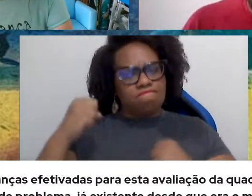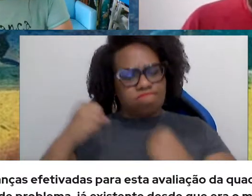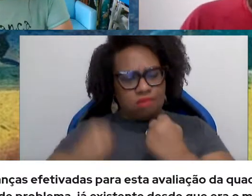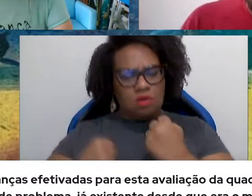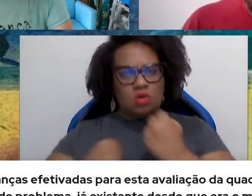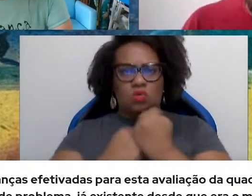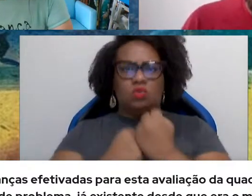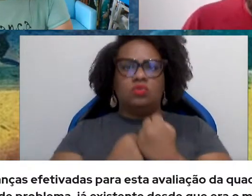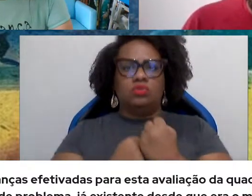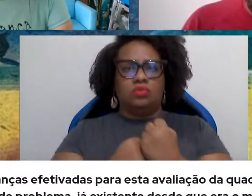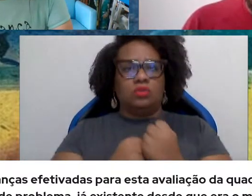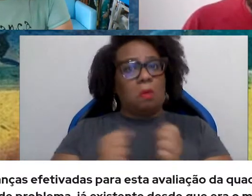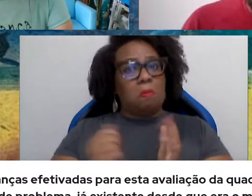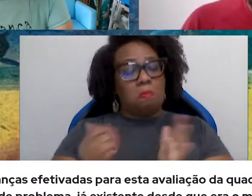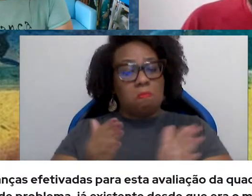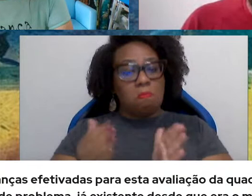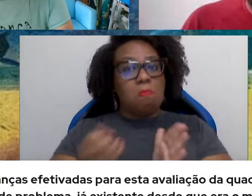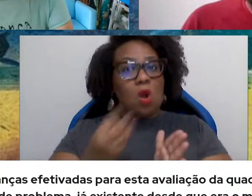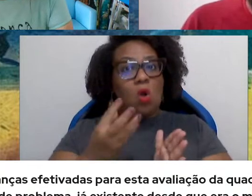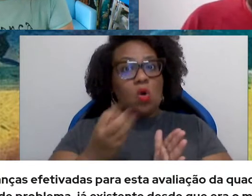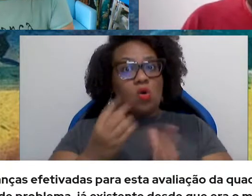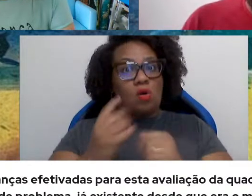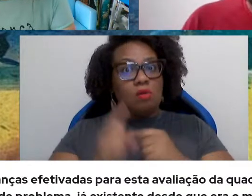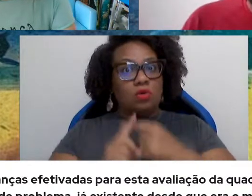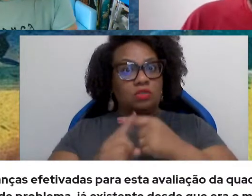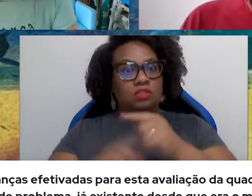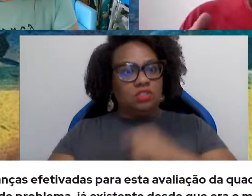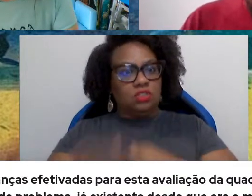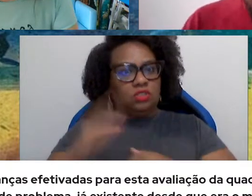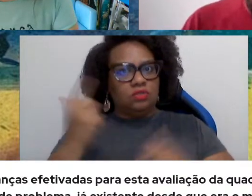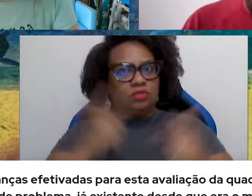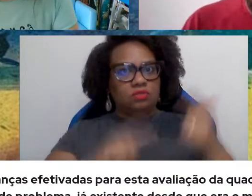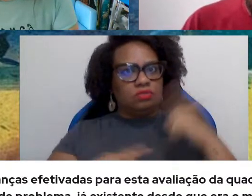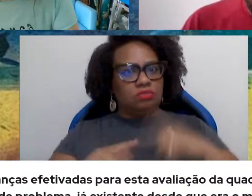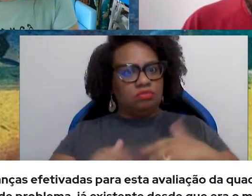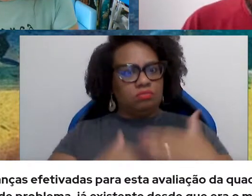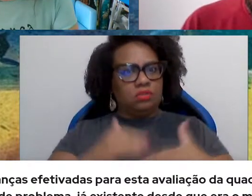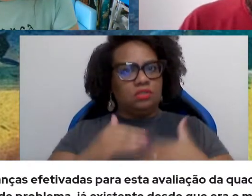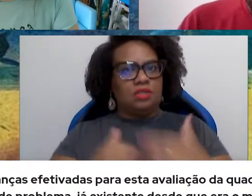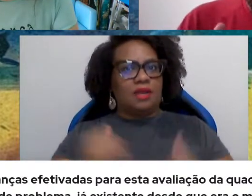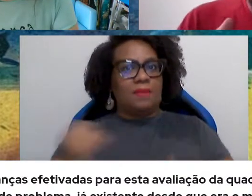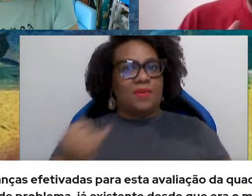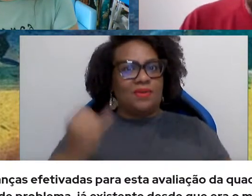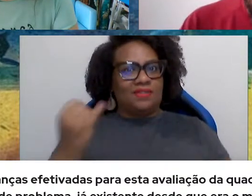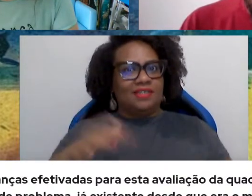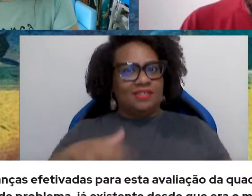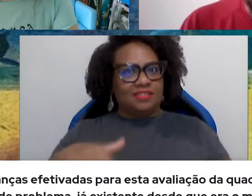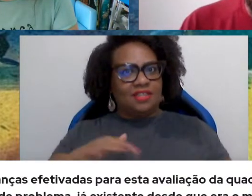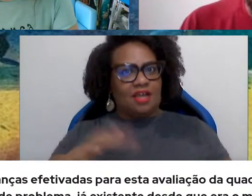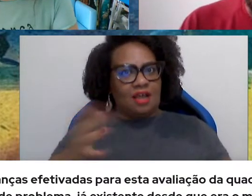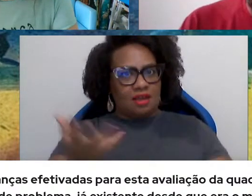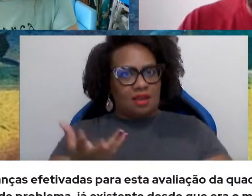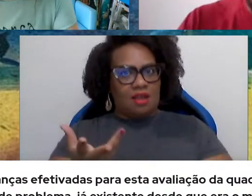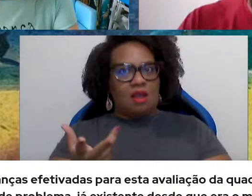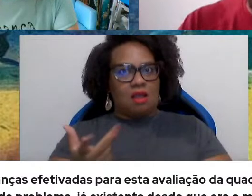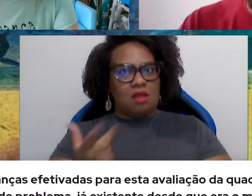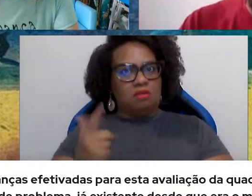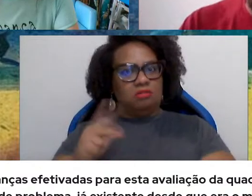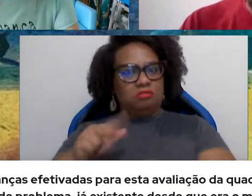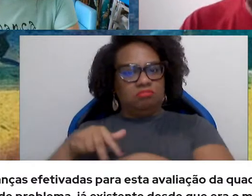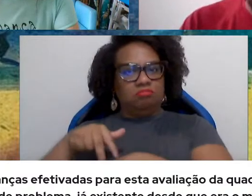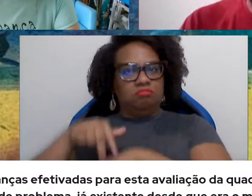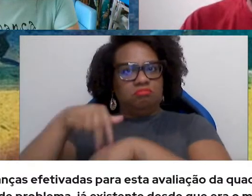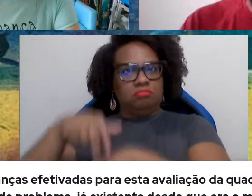muito positivo para a área de artes, de consolidação de ferramentas que são importantes para a área de artes, ganhando voz dentro de todas as